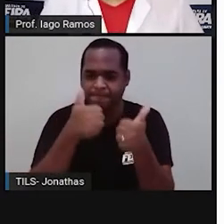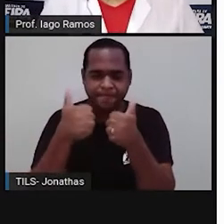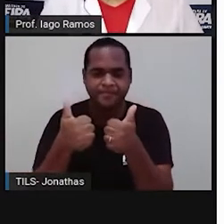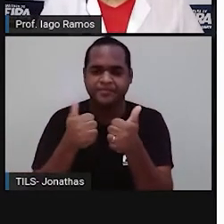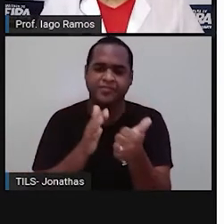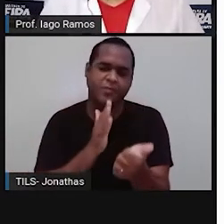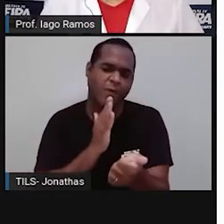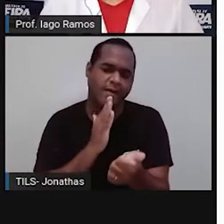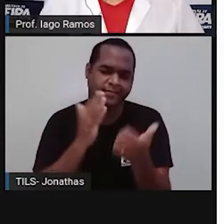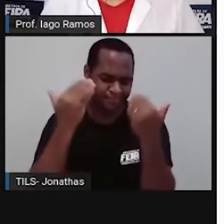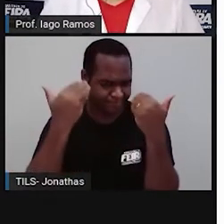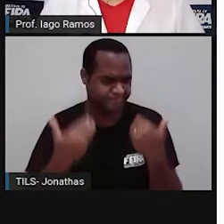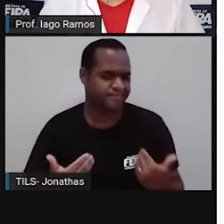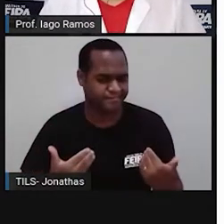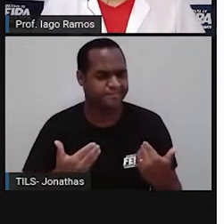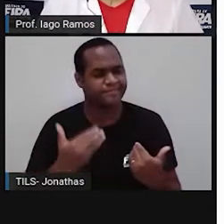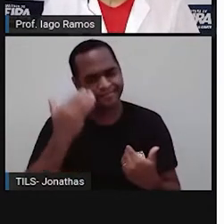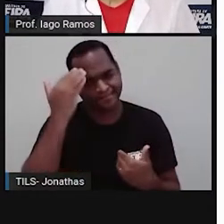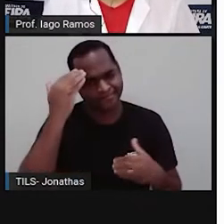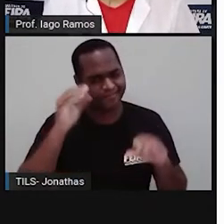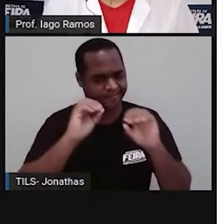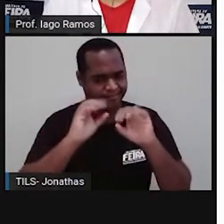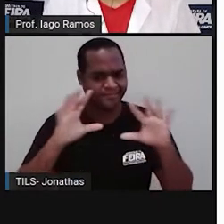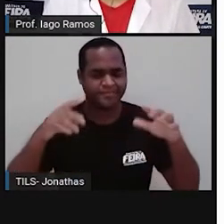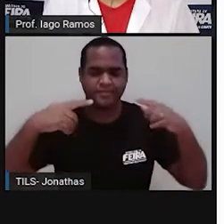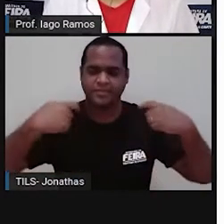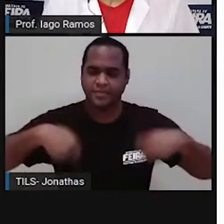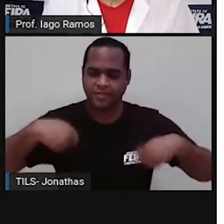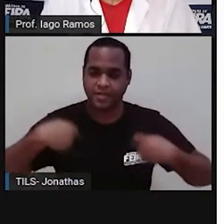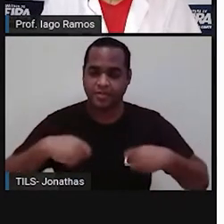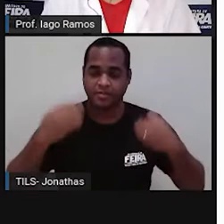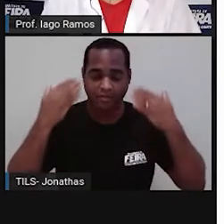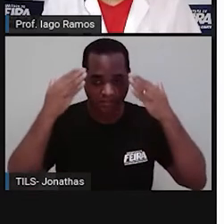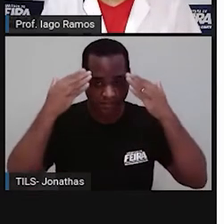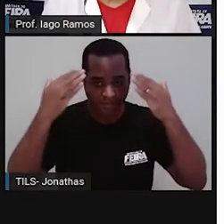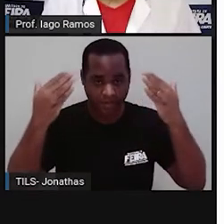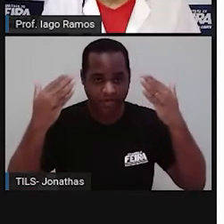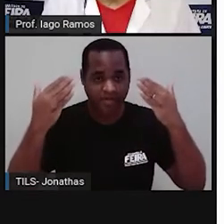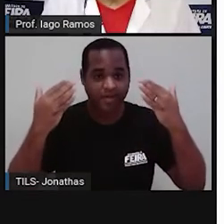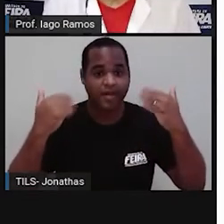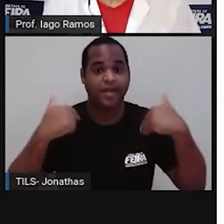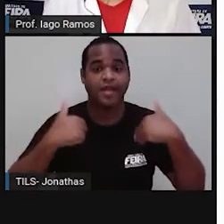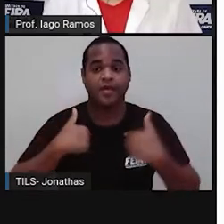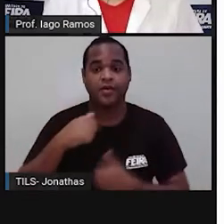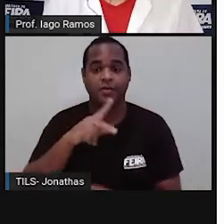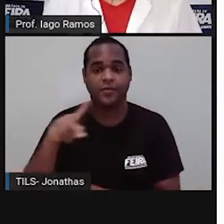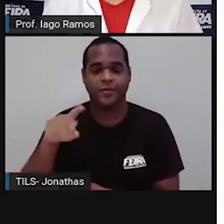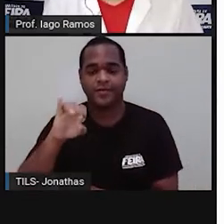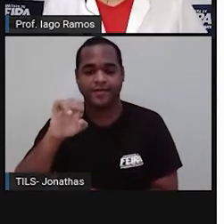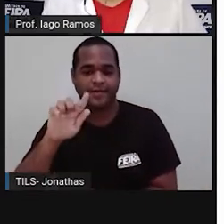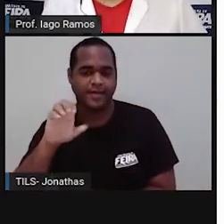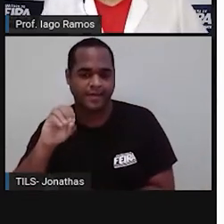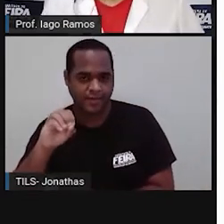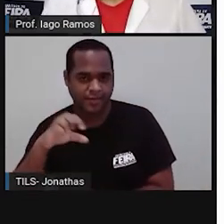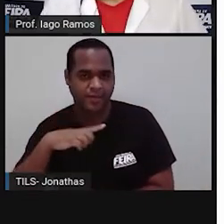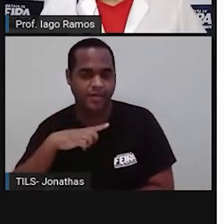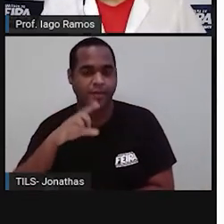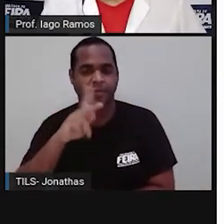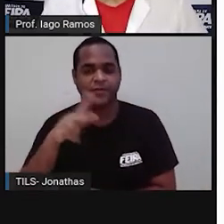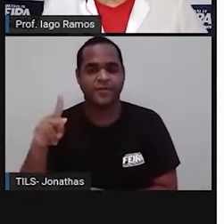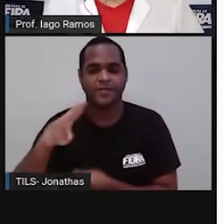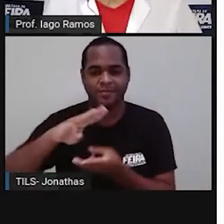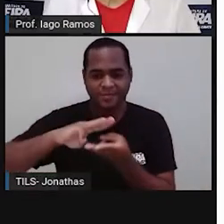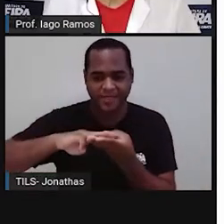já me conhece, mas claro, né? Eu preciso sim me apresentar, sou o professor Iago Amos, eu sou professor de